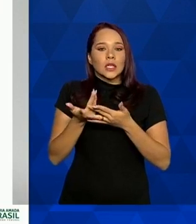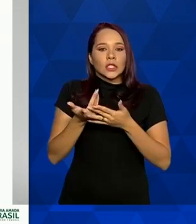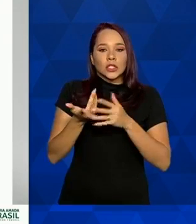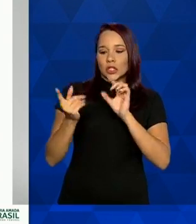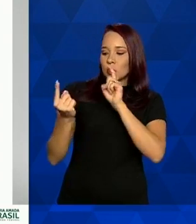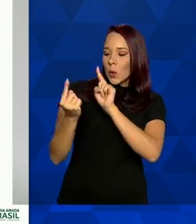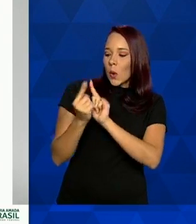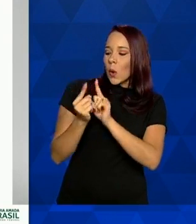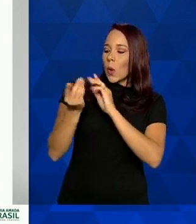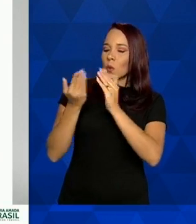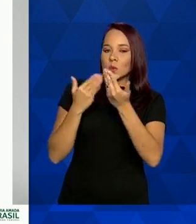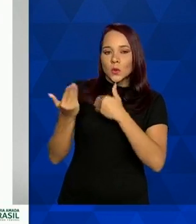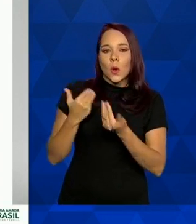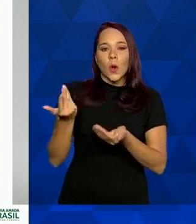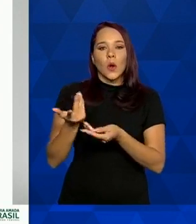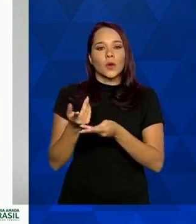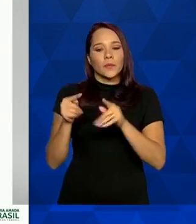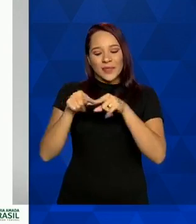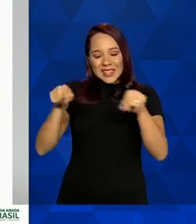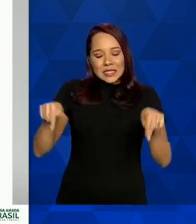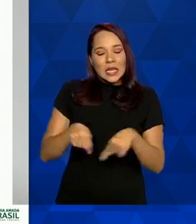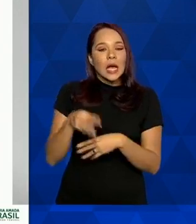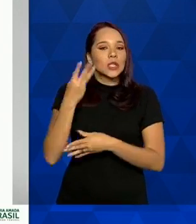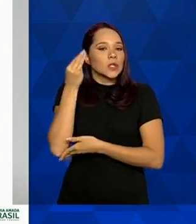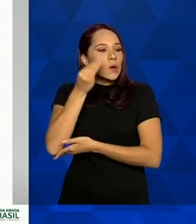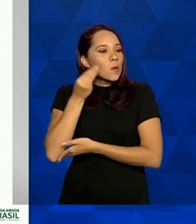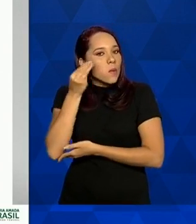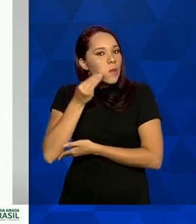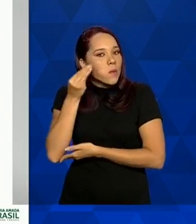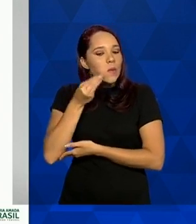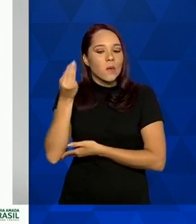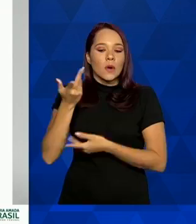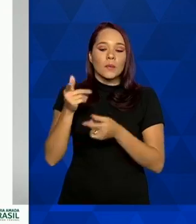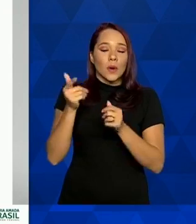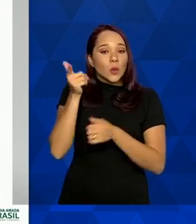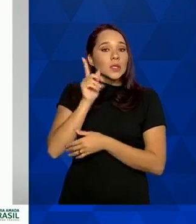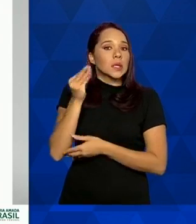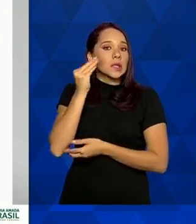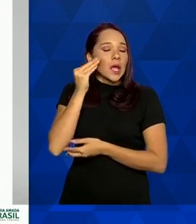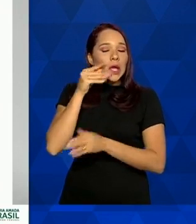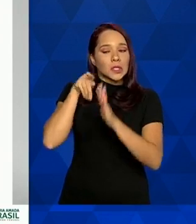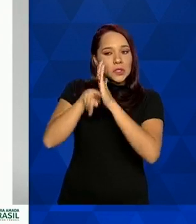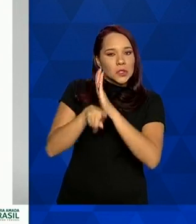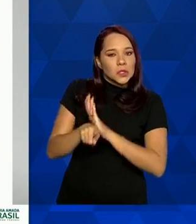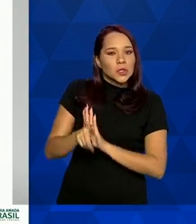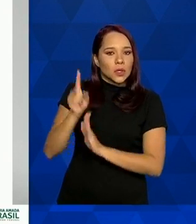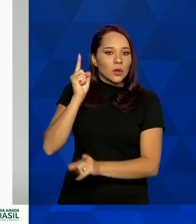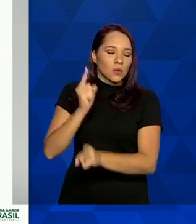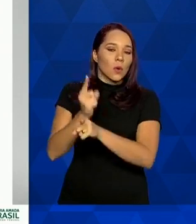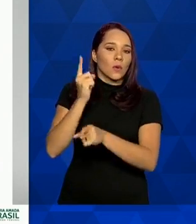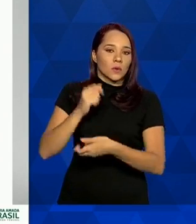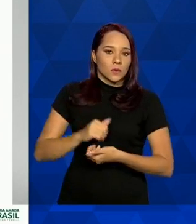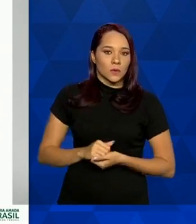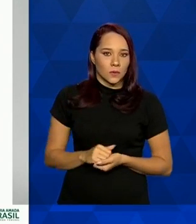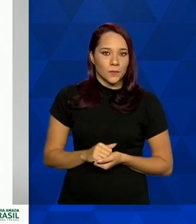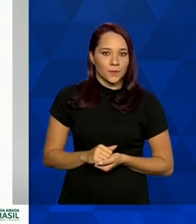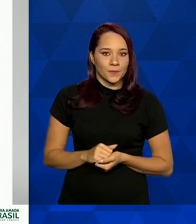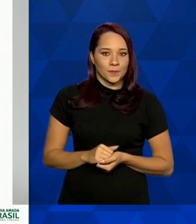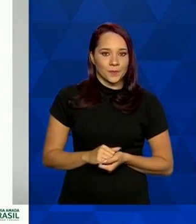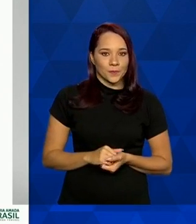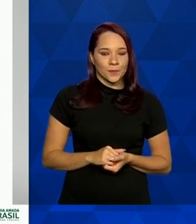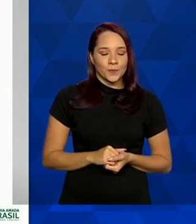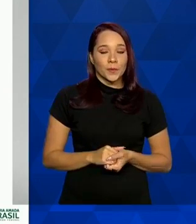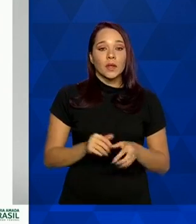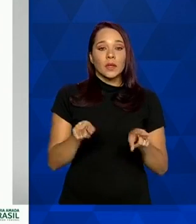isolamento dos casos, sala de coleta de exames, para poder fazer teste diagnóstico dos casos.